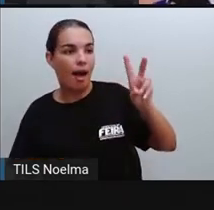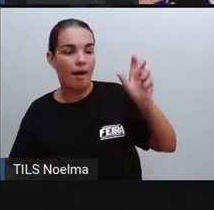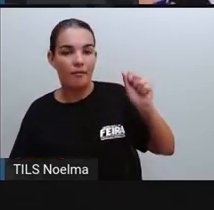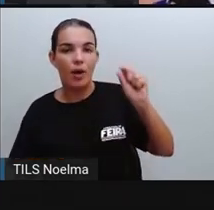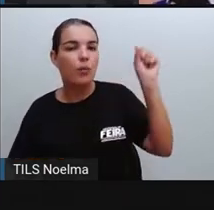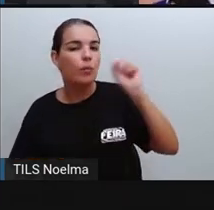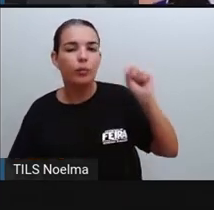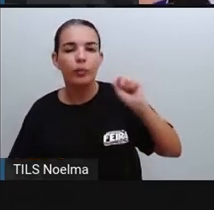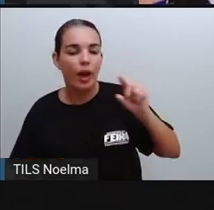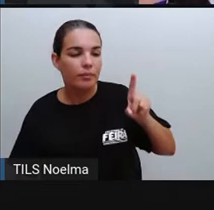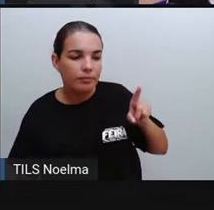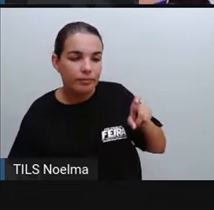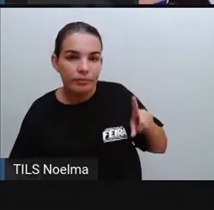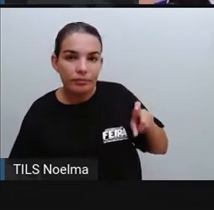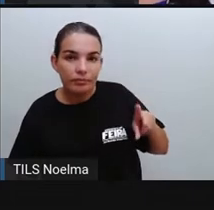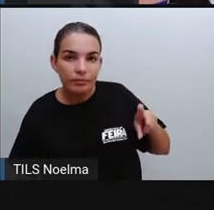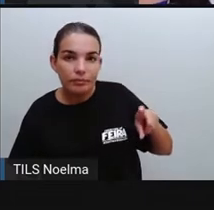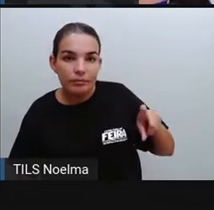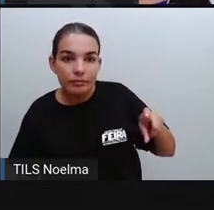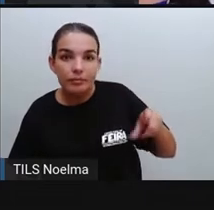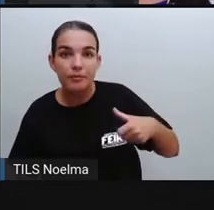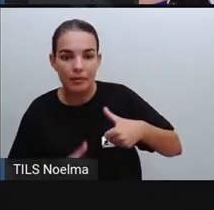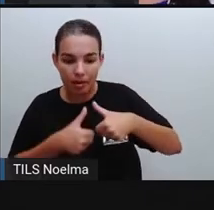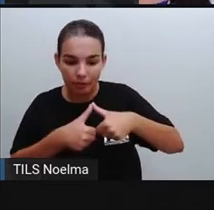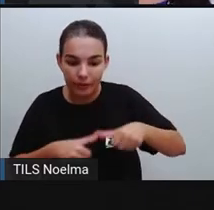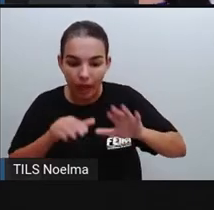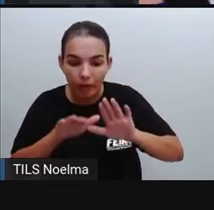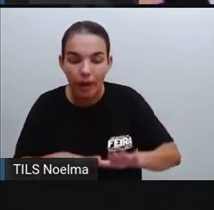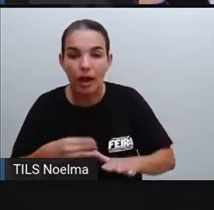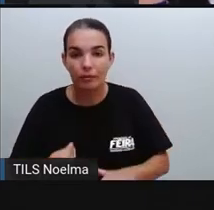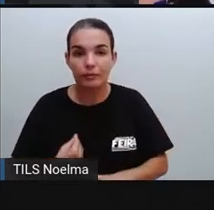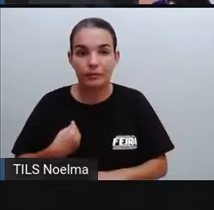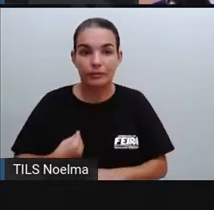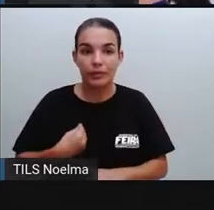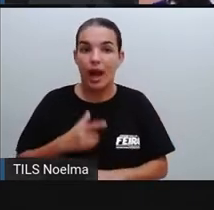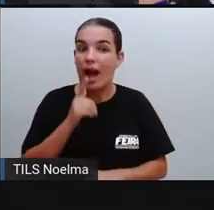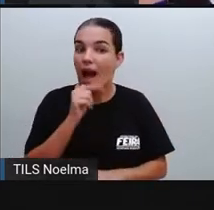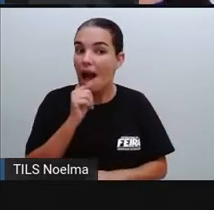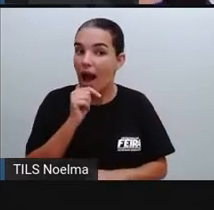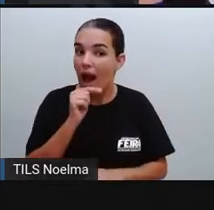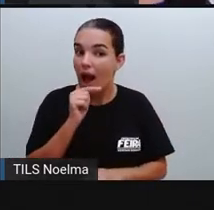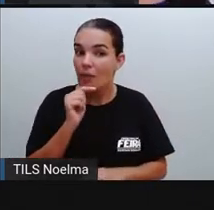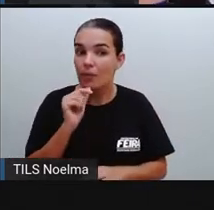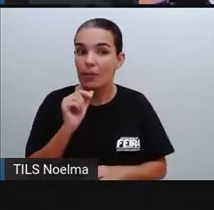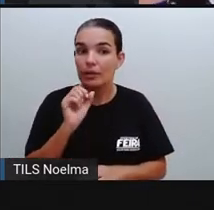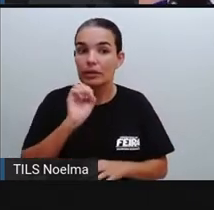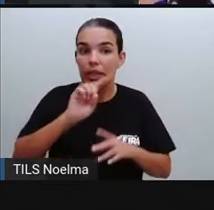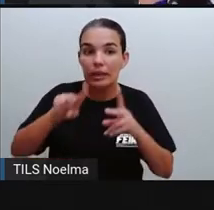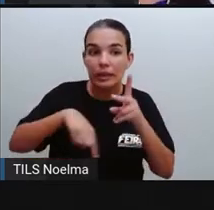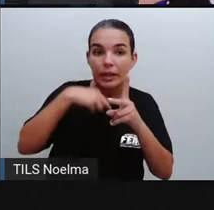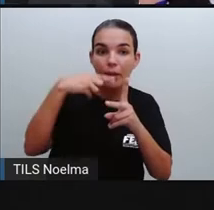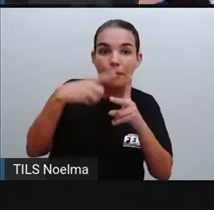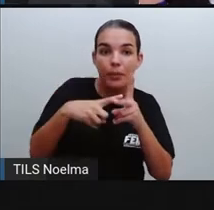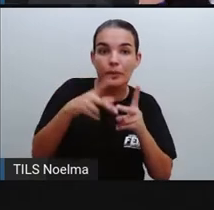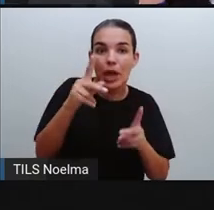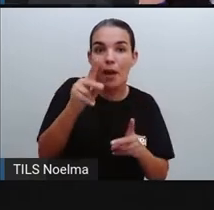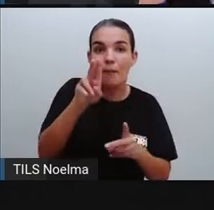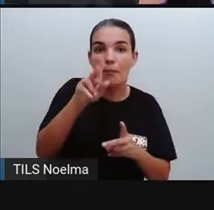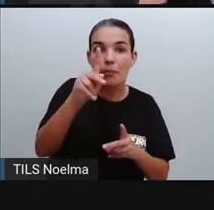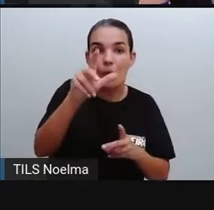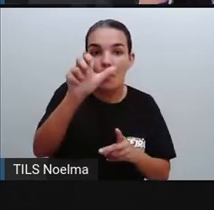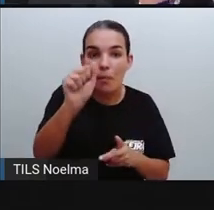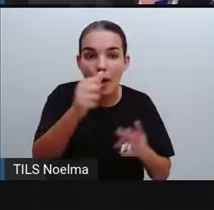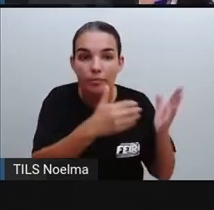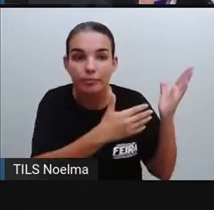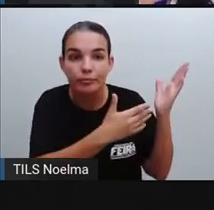As larvas, elas vão viver dentro da água, vão se converter em pulpas em apenas cinco dias. Aí nós temos aqui a